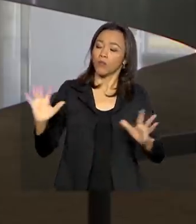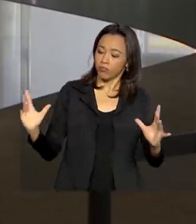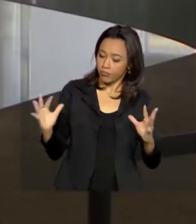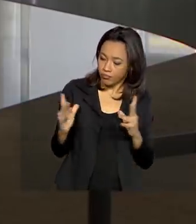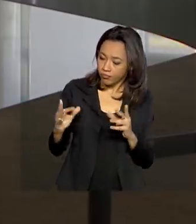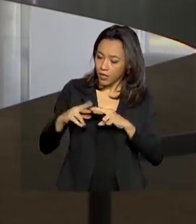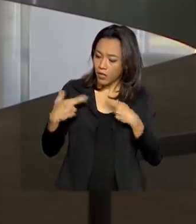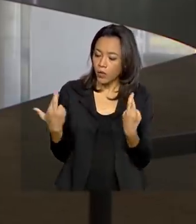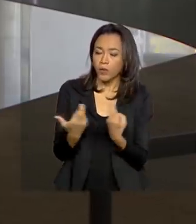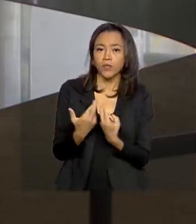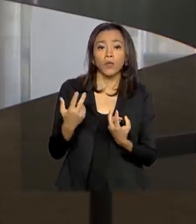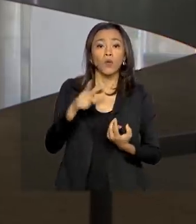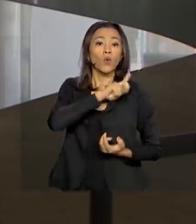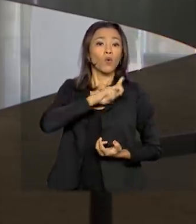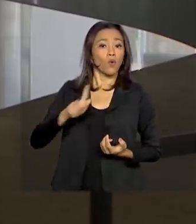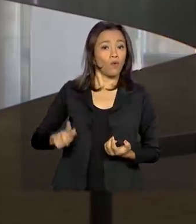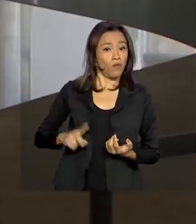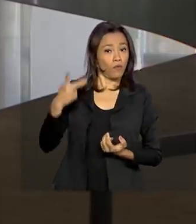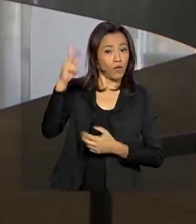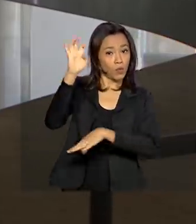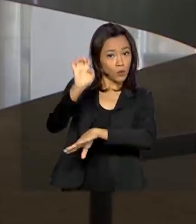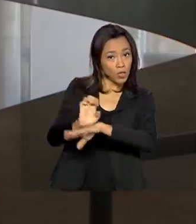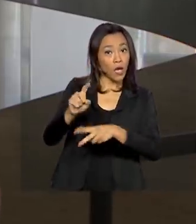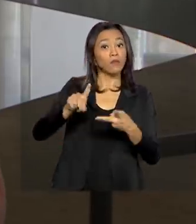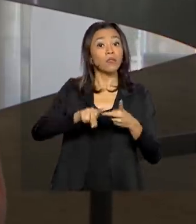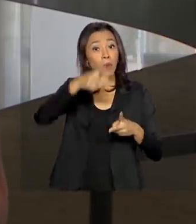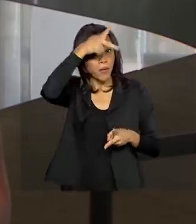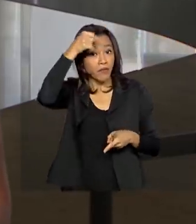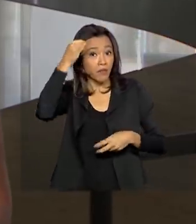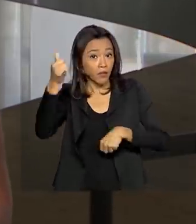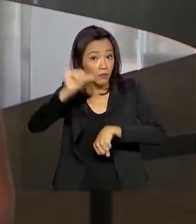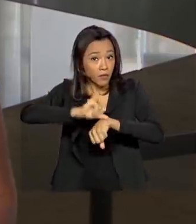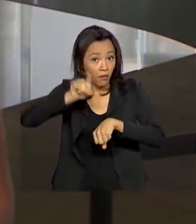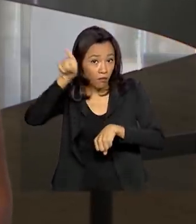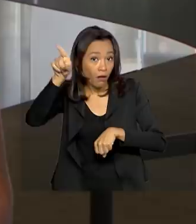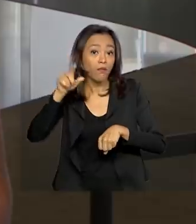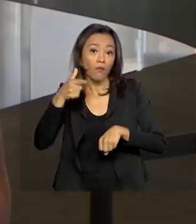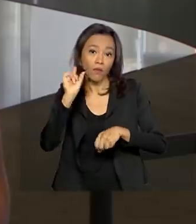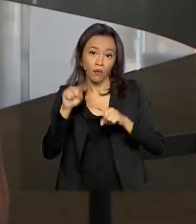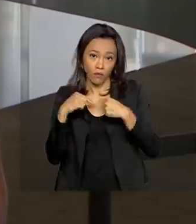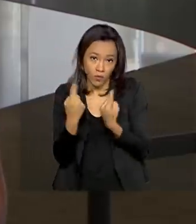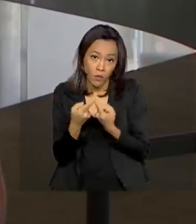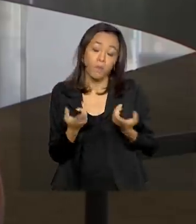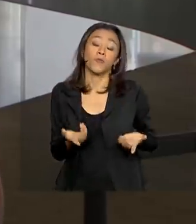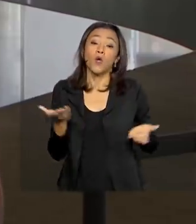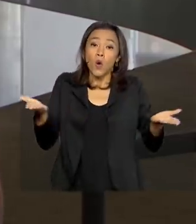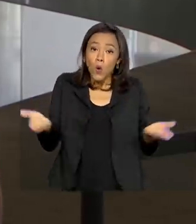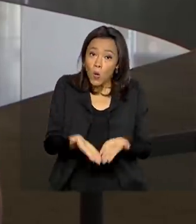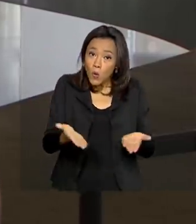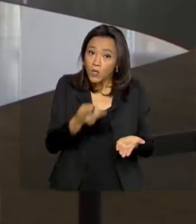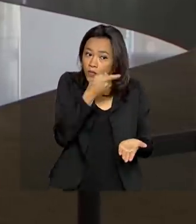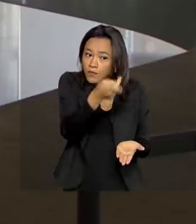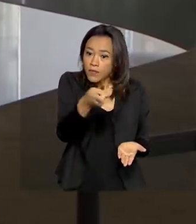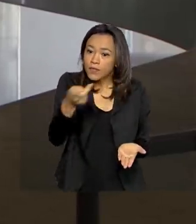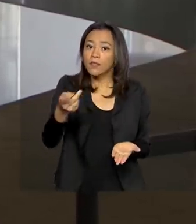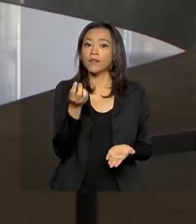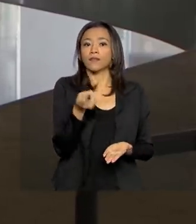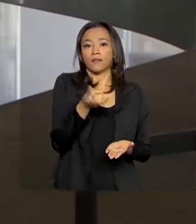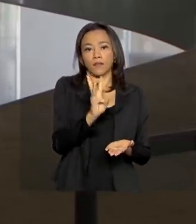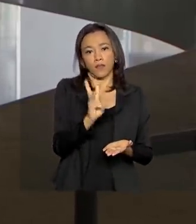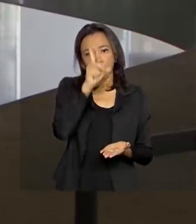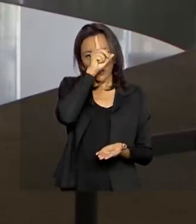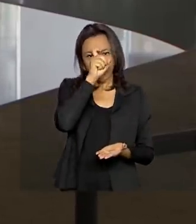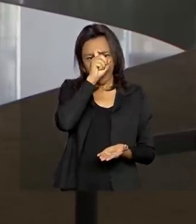com o governador do estado e o prefeito da capital. E hoje, Nelson Teich visita três hospitais em